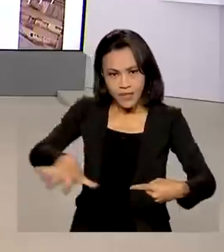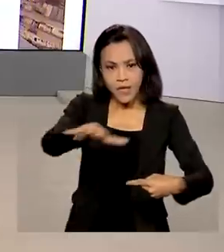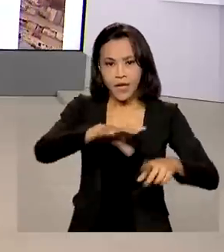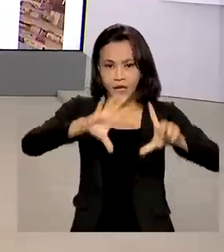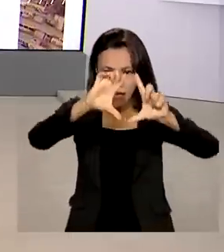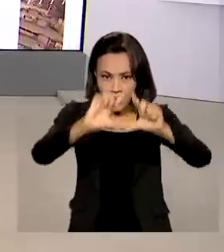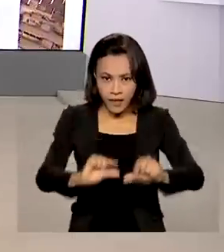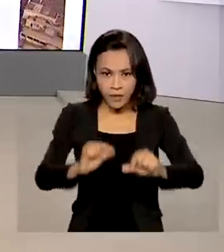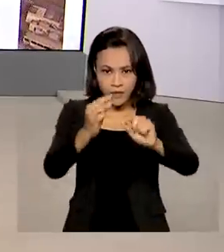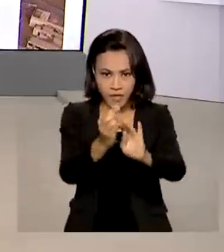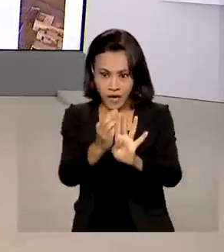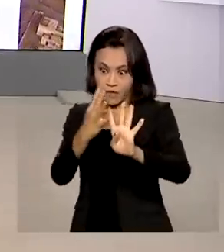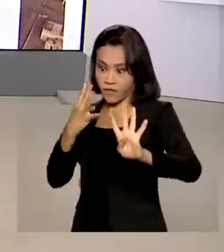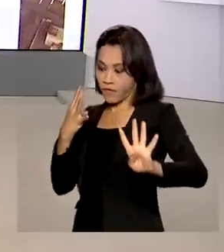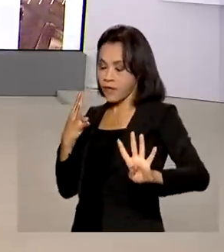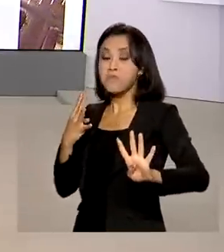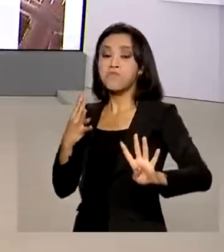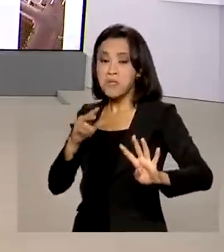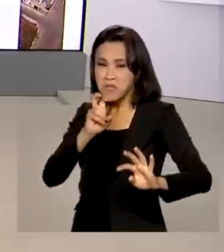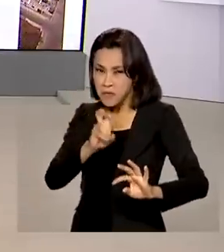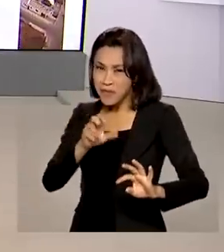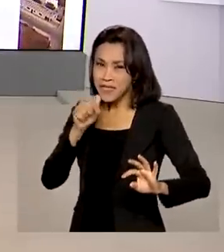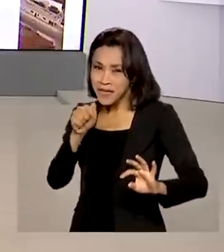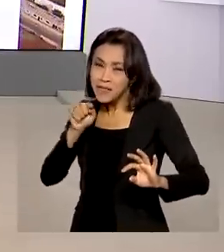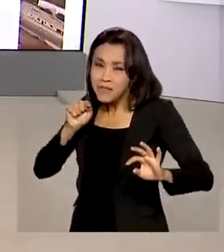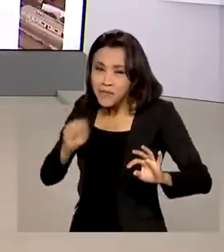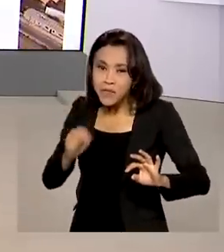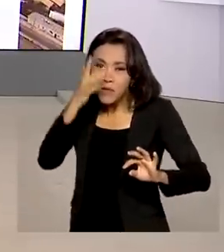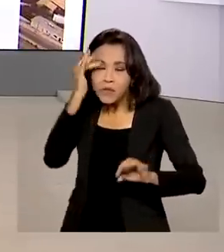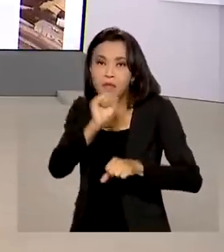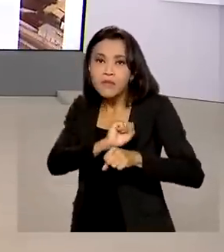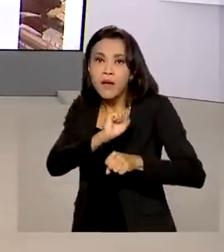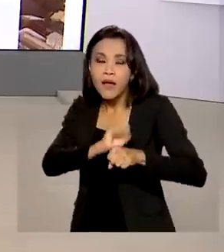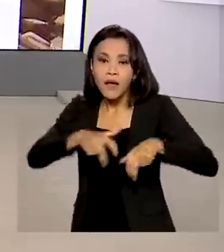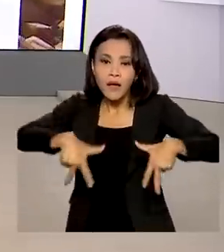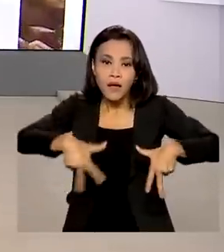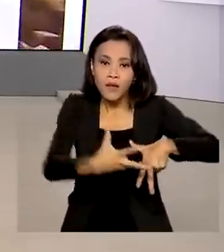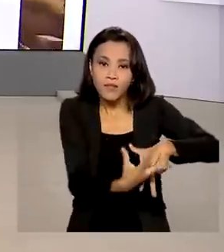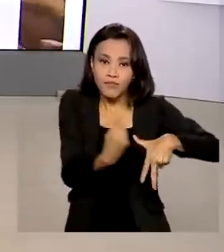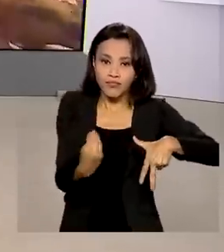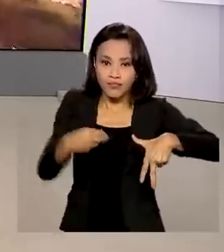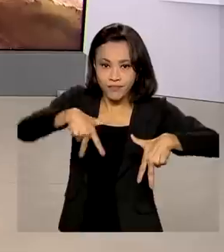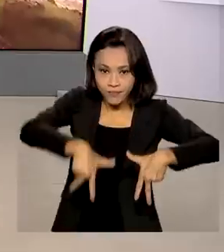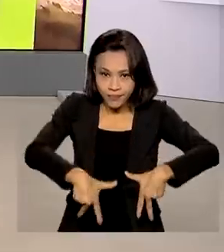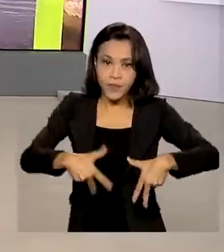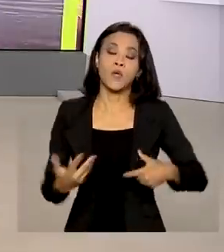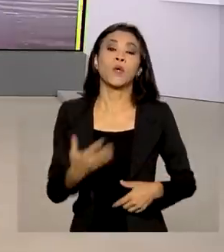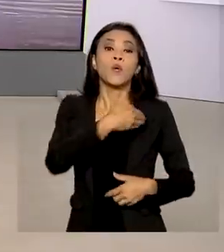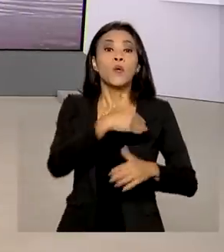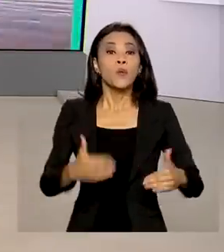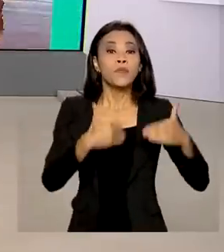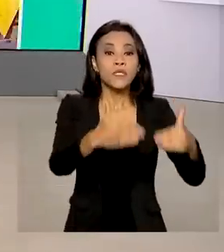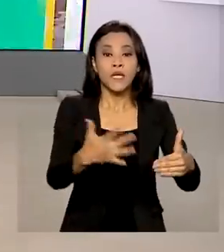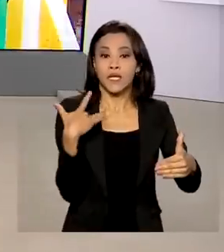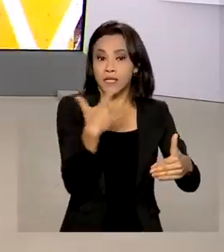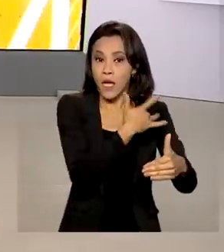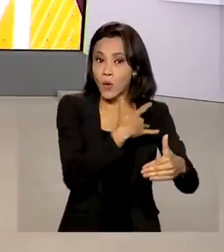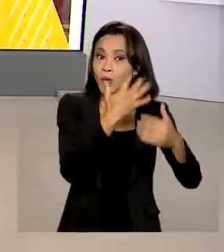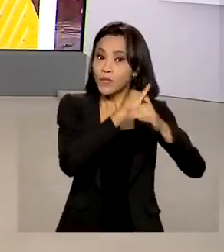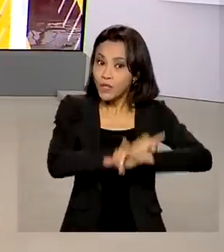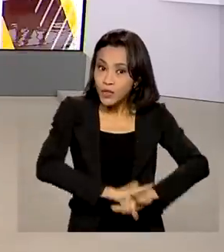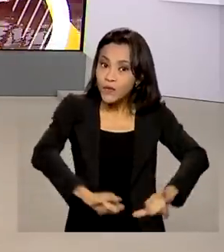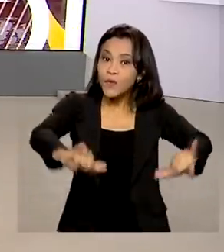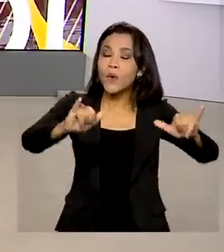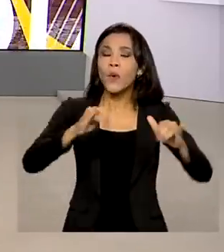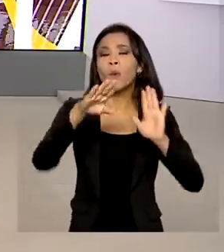quase 57 mil pacientes que esperam por um órgão, o Ministério da Saúde lançou o Programa de Qualificação do Sistema